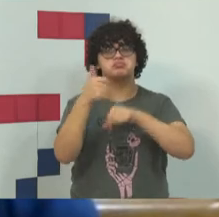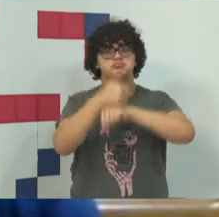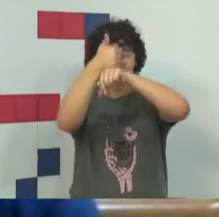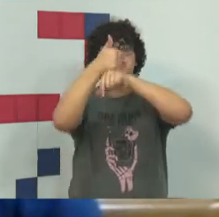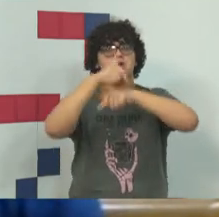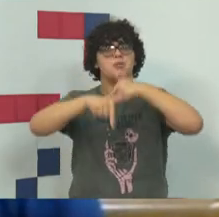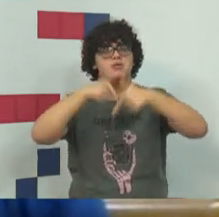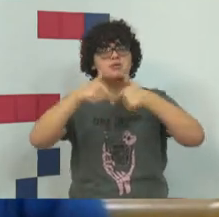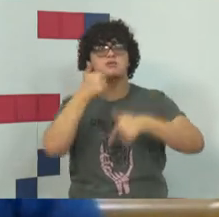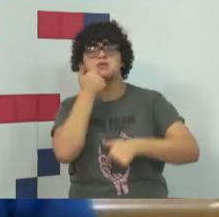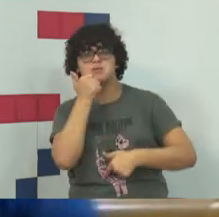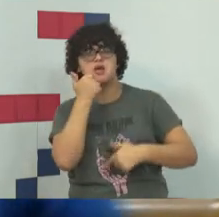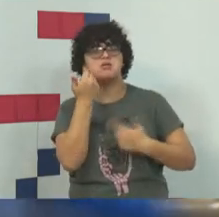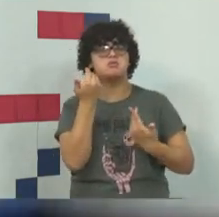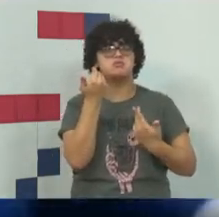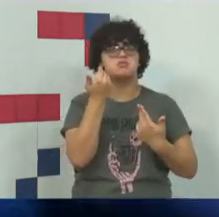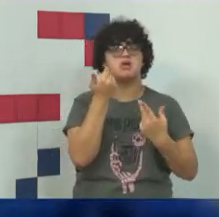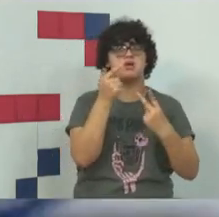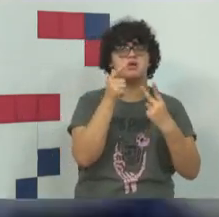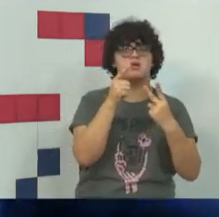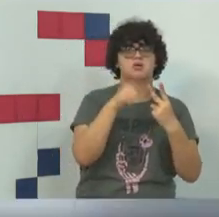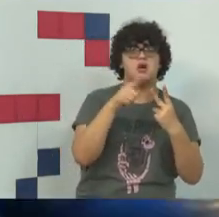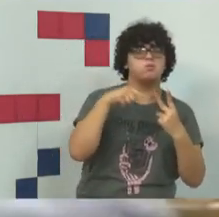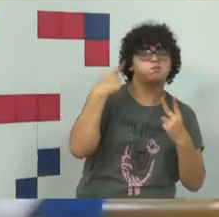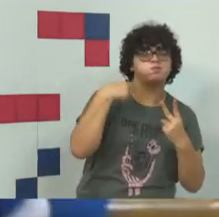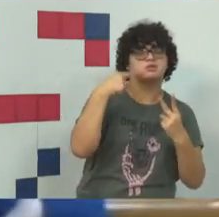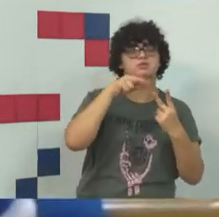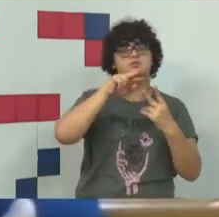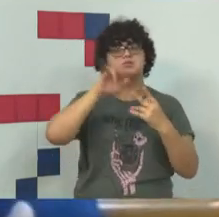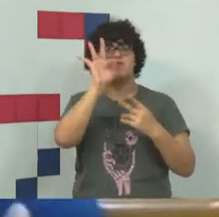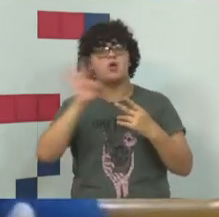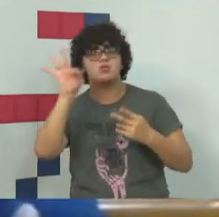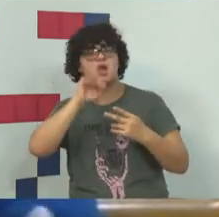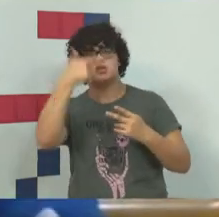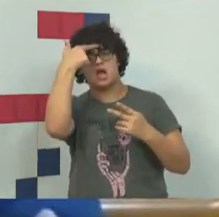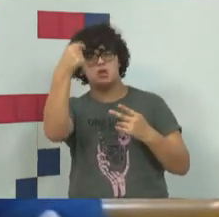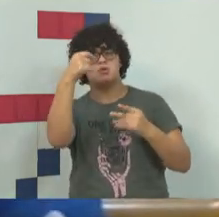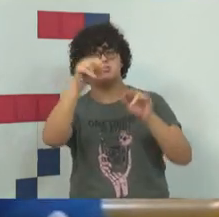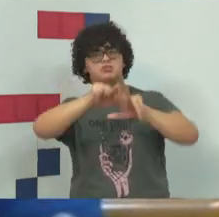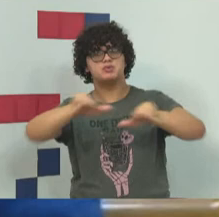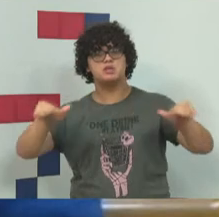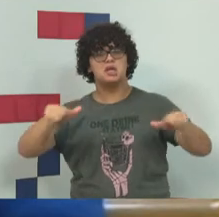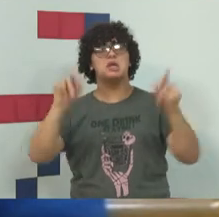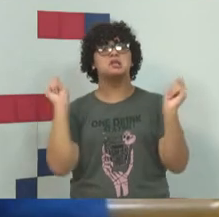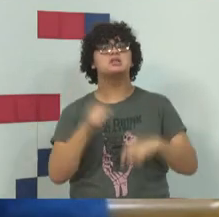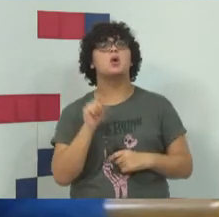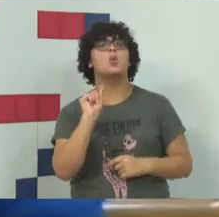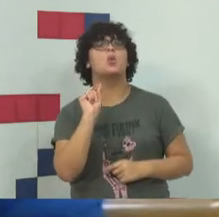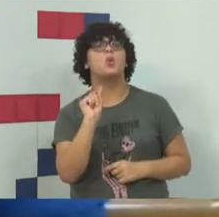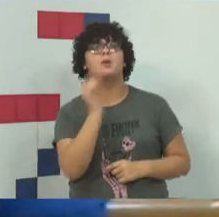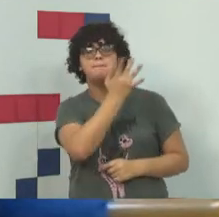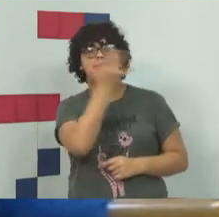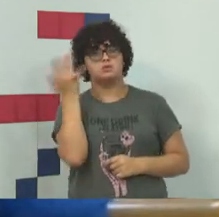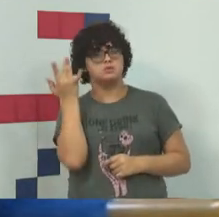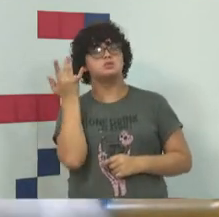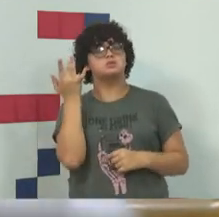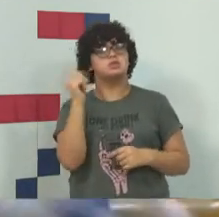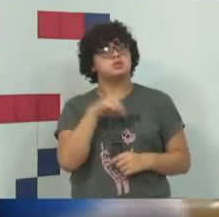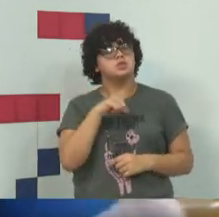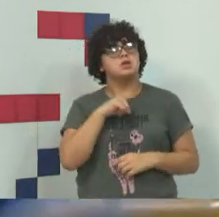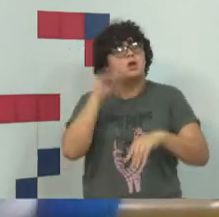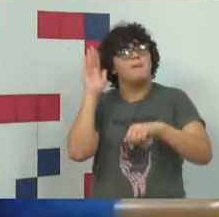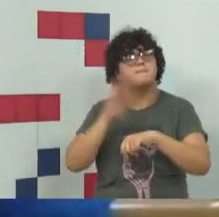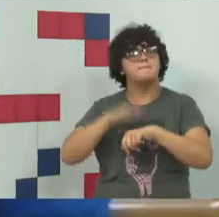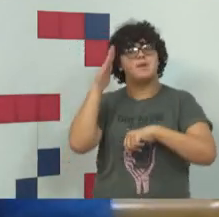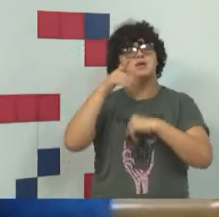áreas de ciência, seja nas áreas acadêmicas diversas, e que essas pessoas teriam, vamos dizer assim, mais